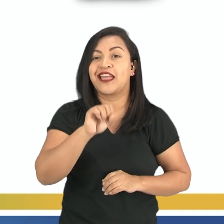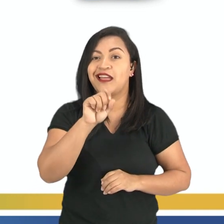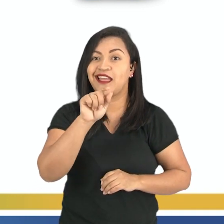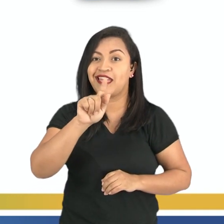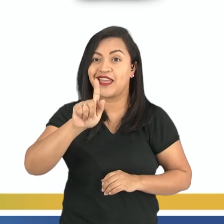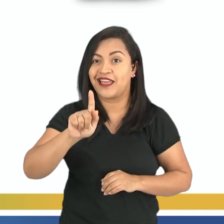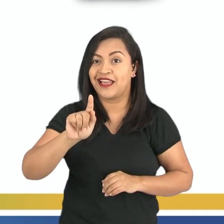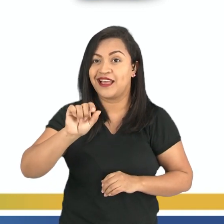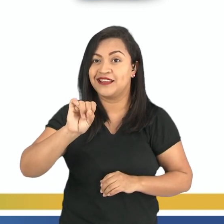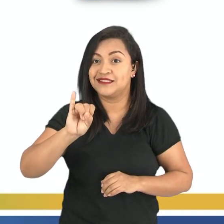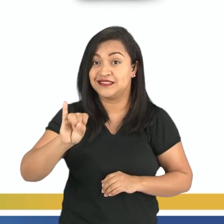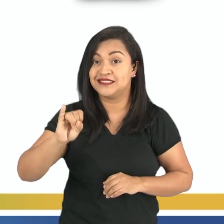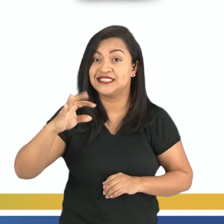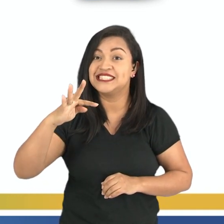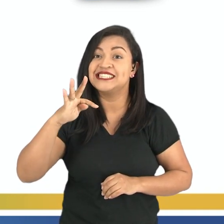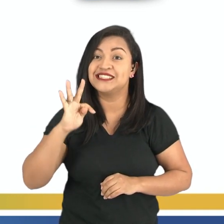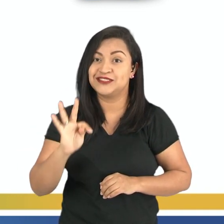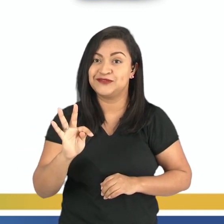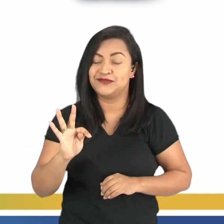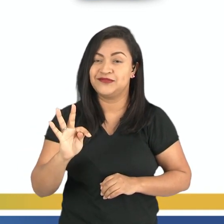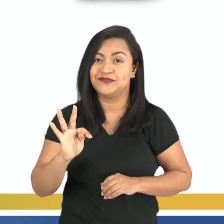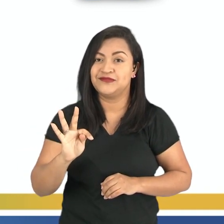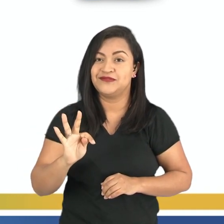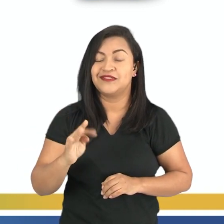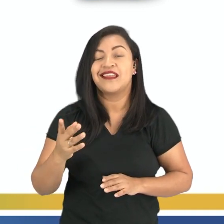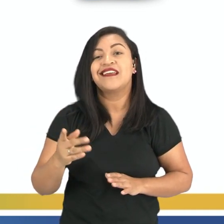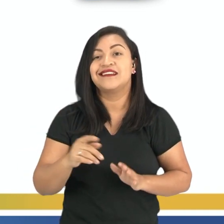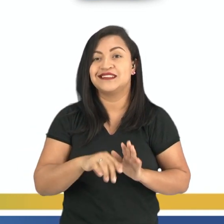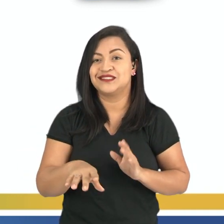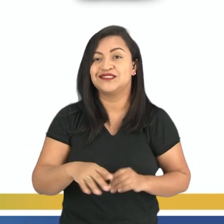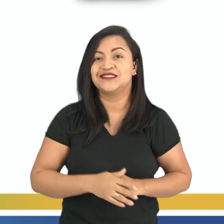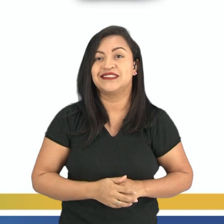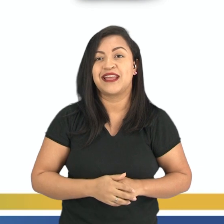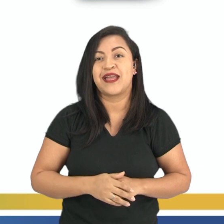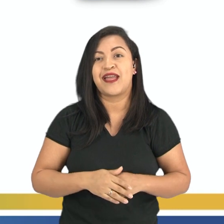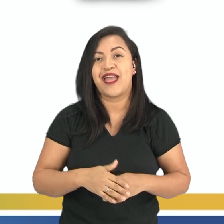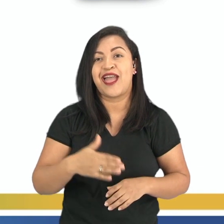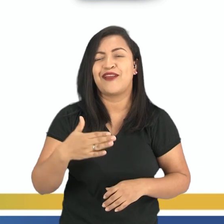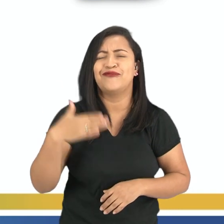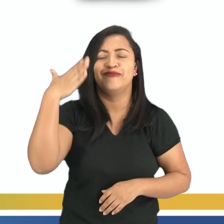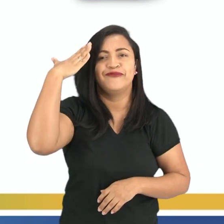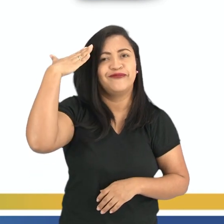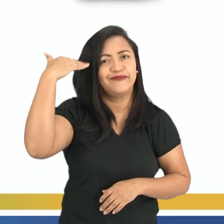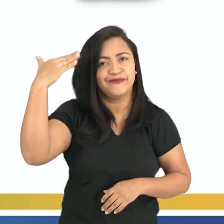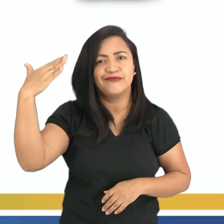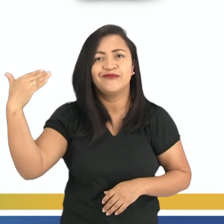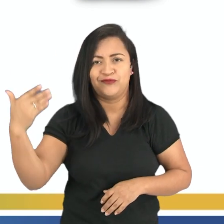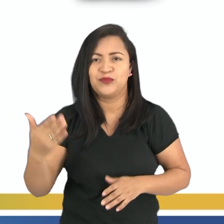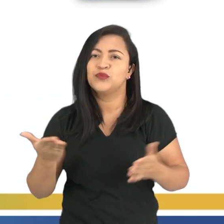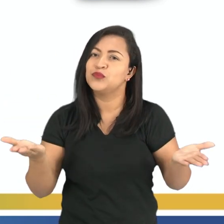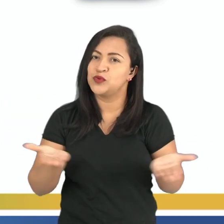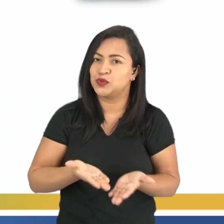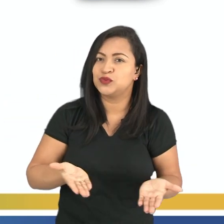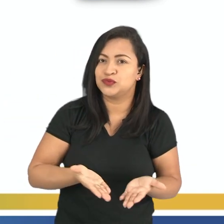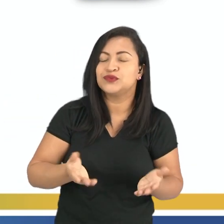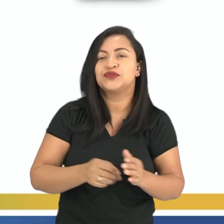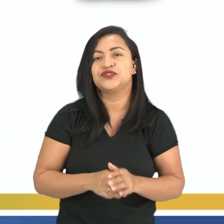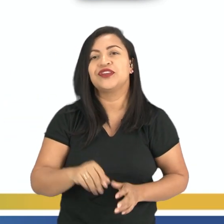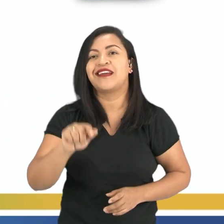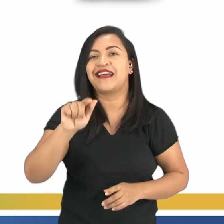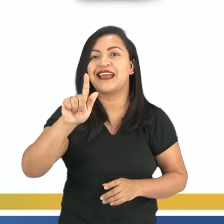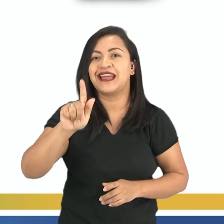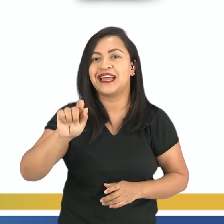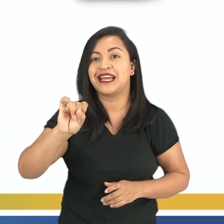Interchange Format. Gente, esse gênero textual é o GIF, pronuncia-se também GIF.